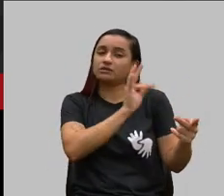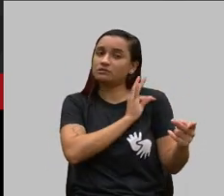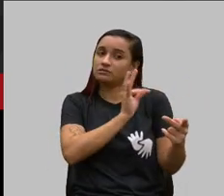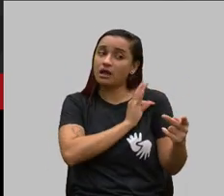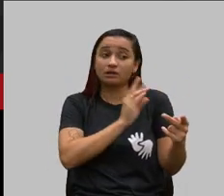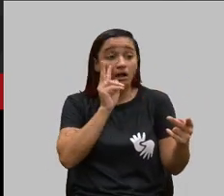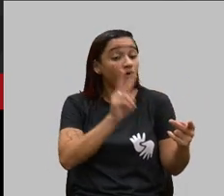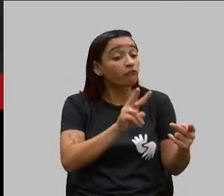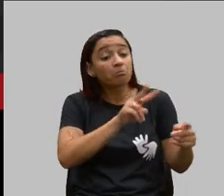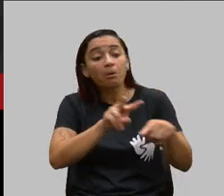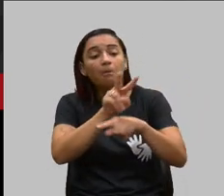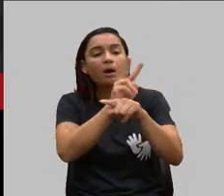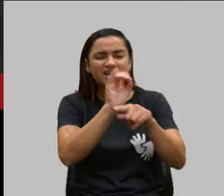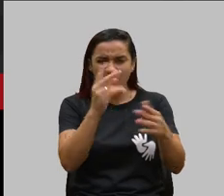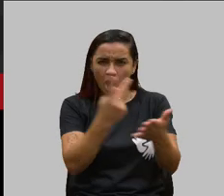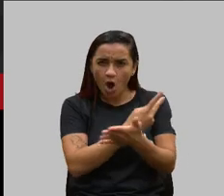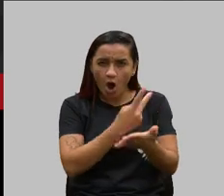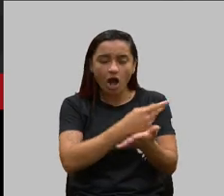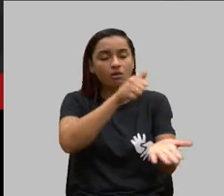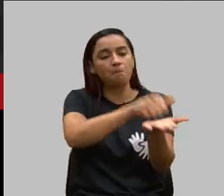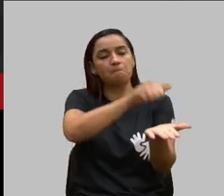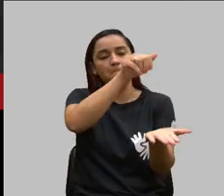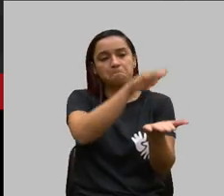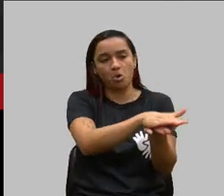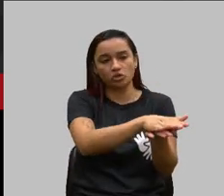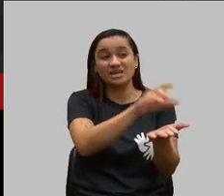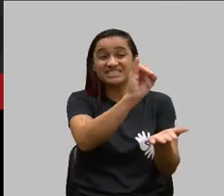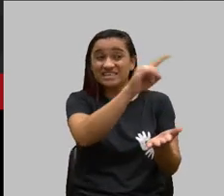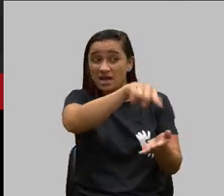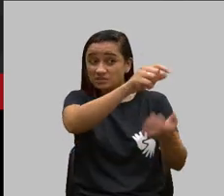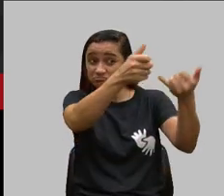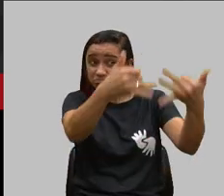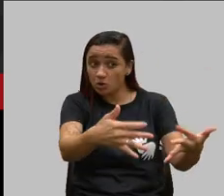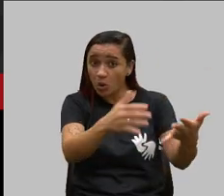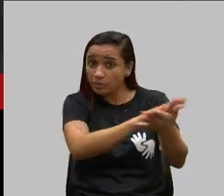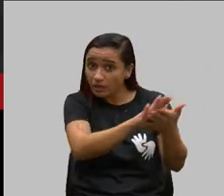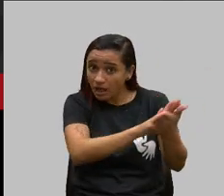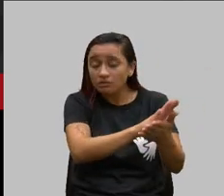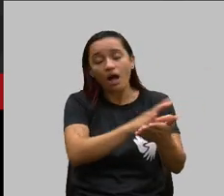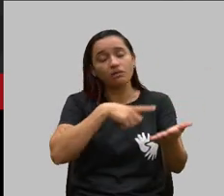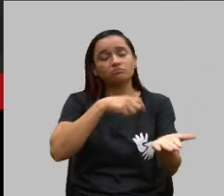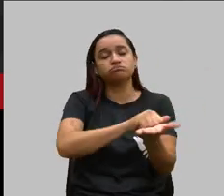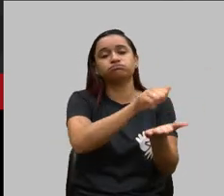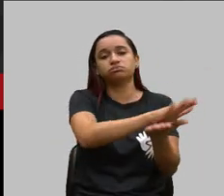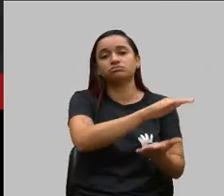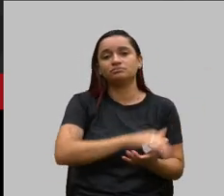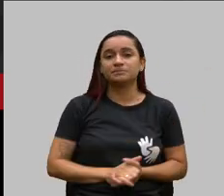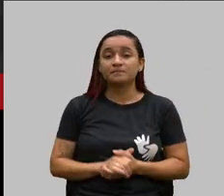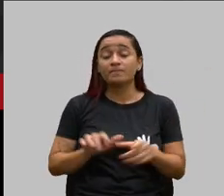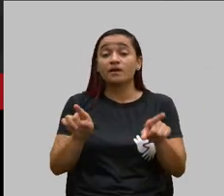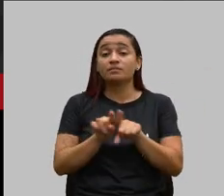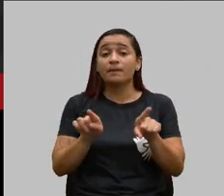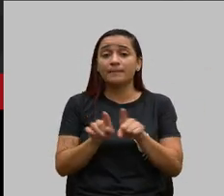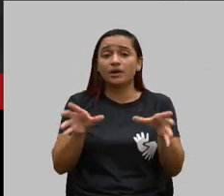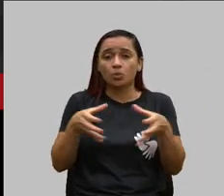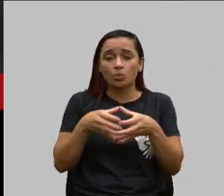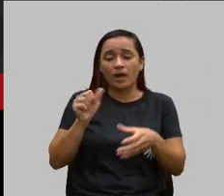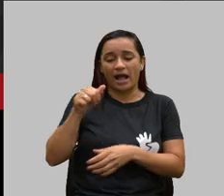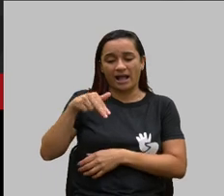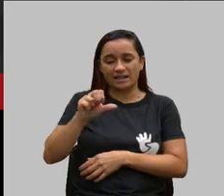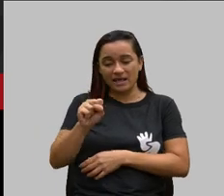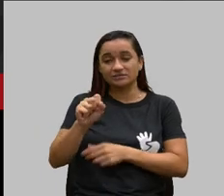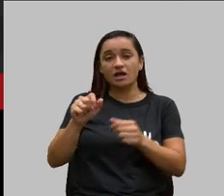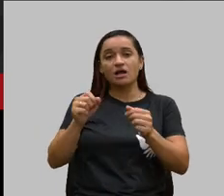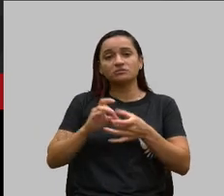aplicar multa se ela não justificar o porquê que ela aplicou. A NS disponibiliza também dois painéis que estão à